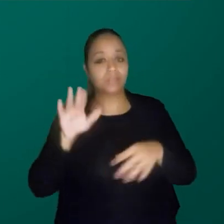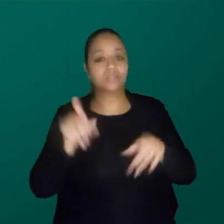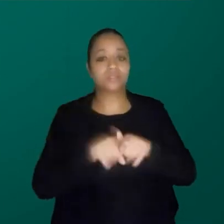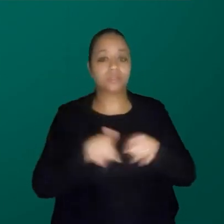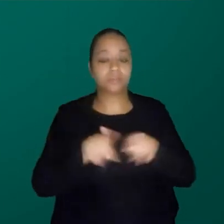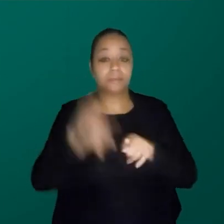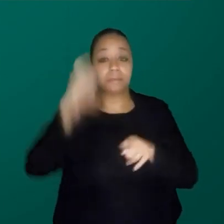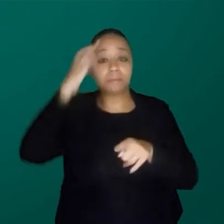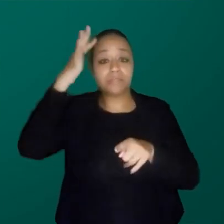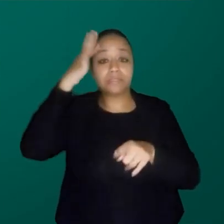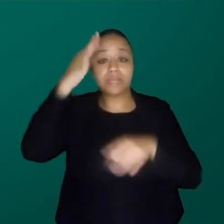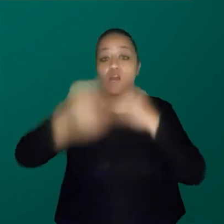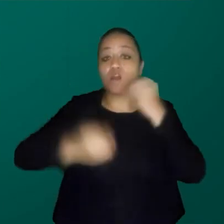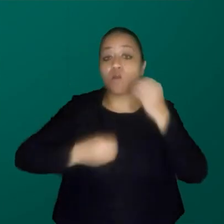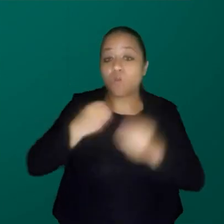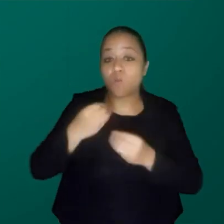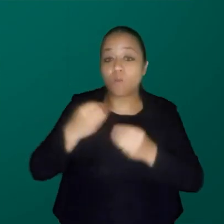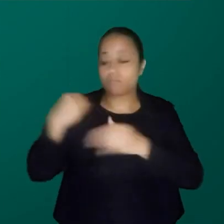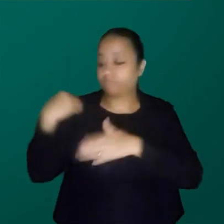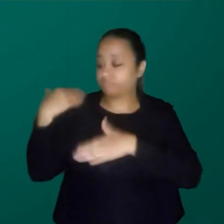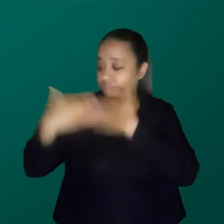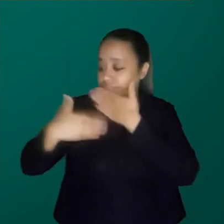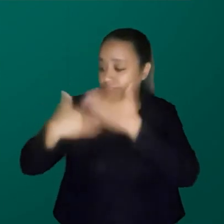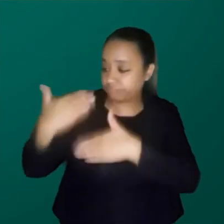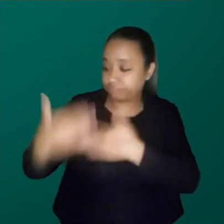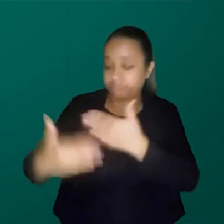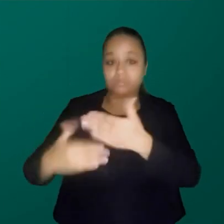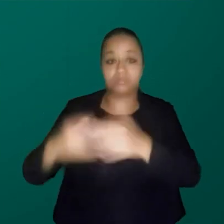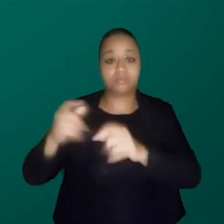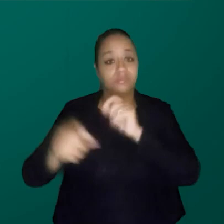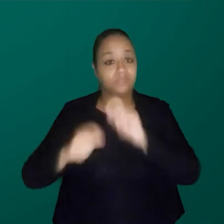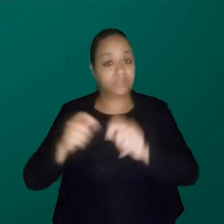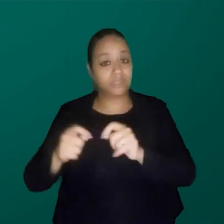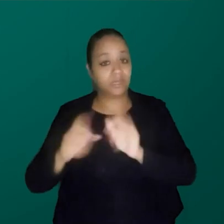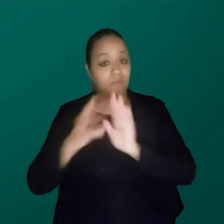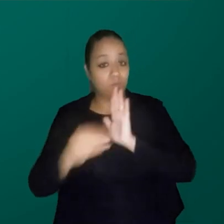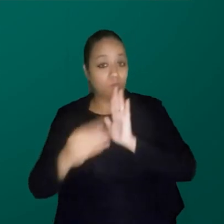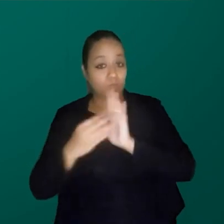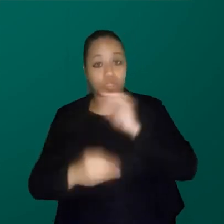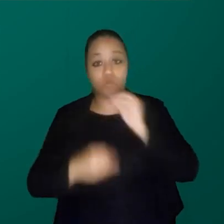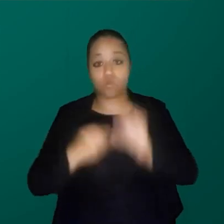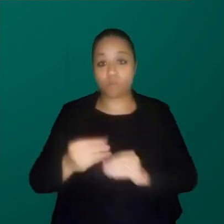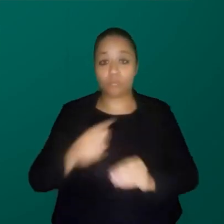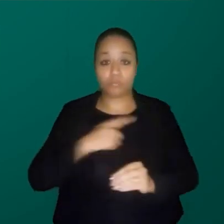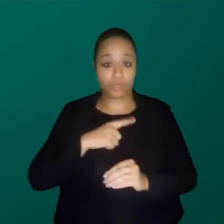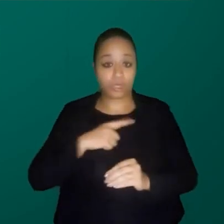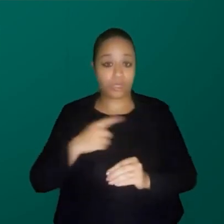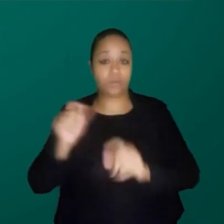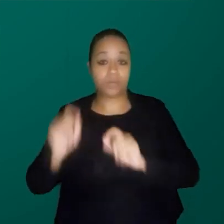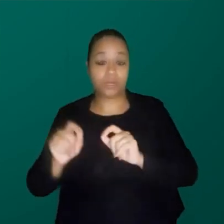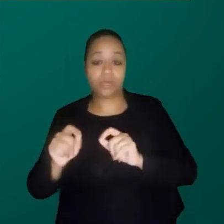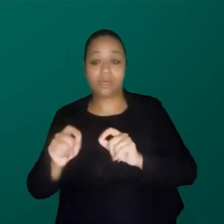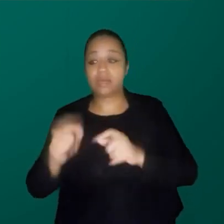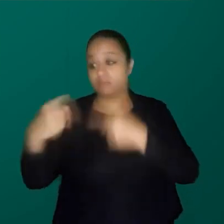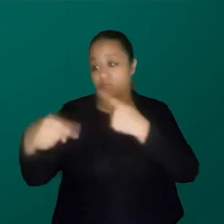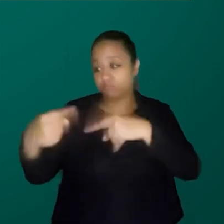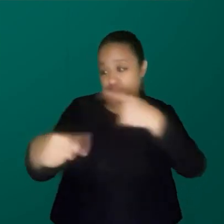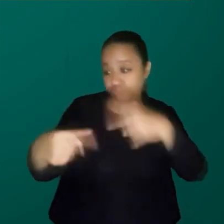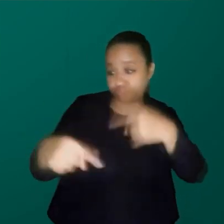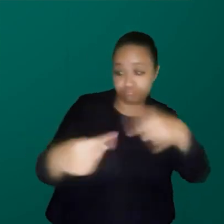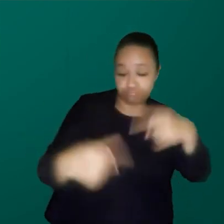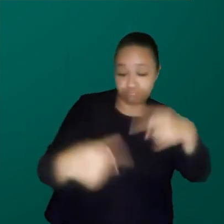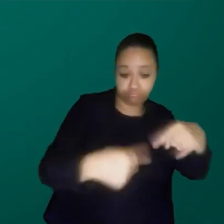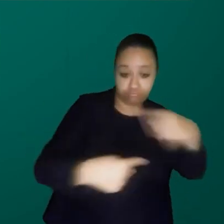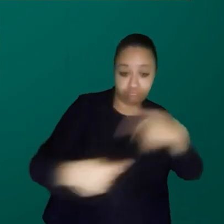e pensar como é que se constrói esse modelo. Eu disse que tem um modelo, se a gente não discute, não para para pensar, gente